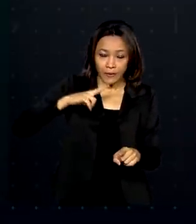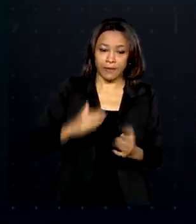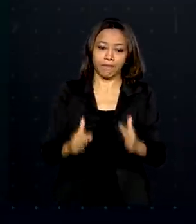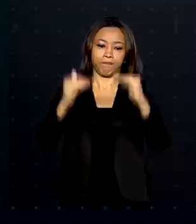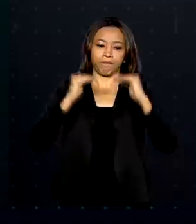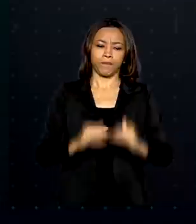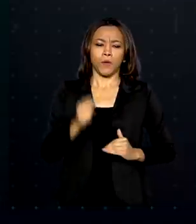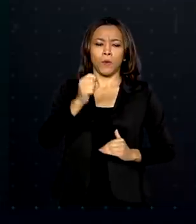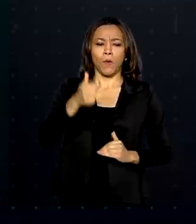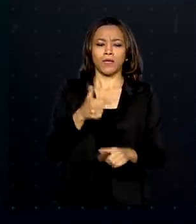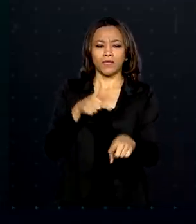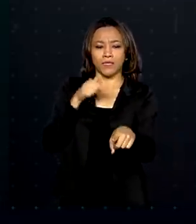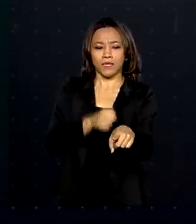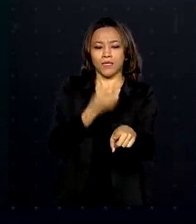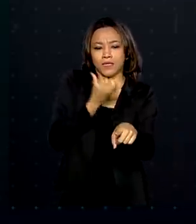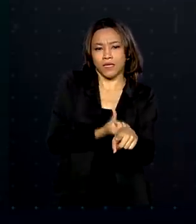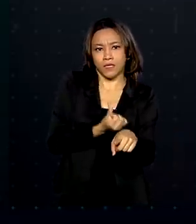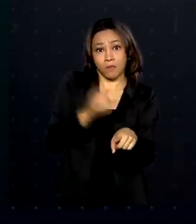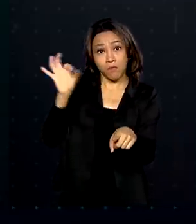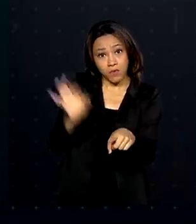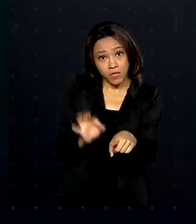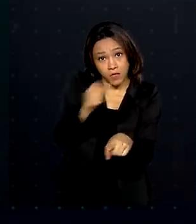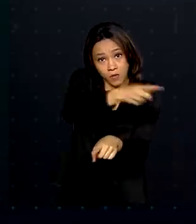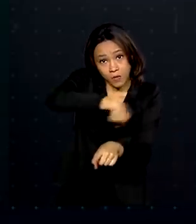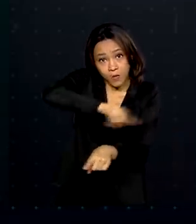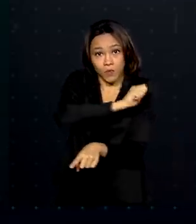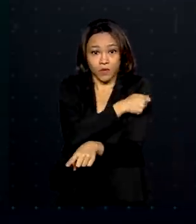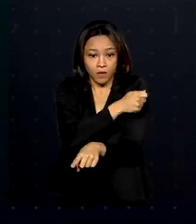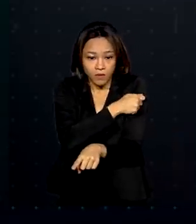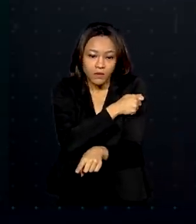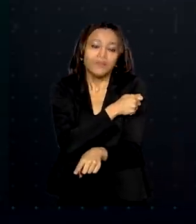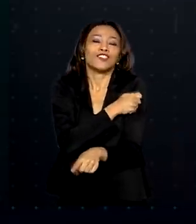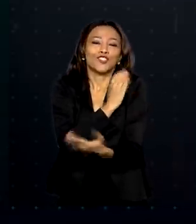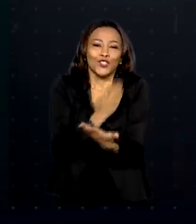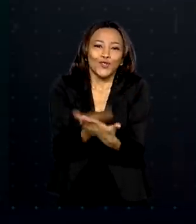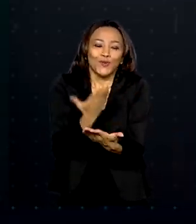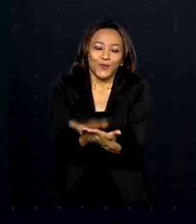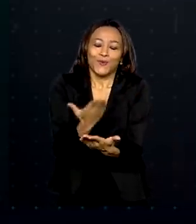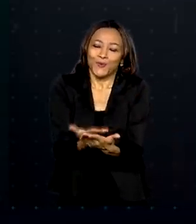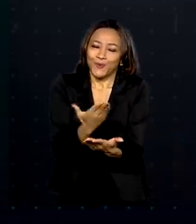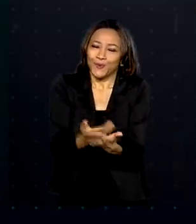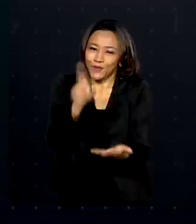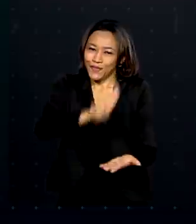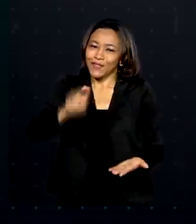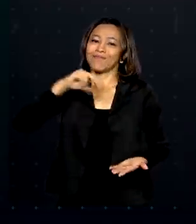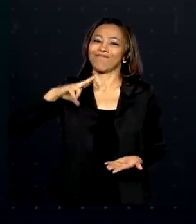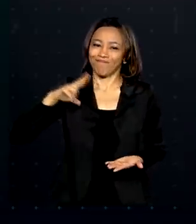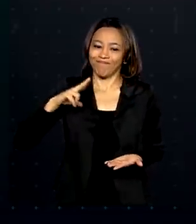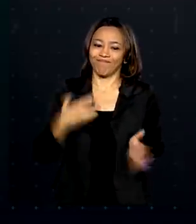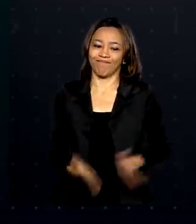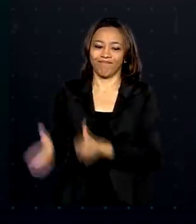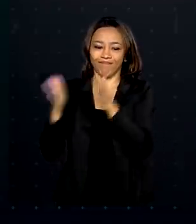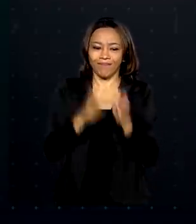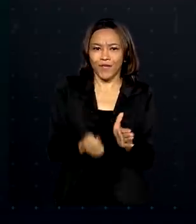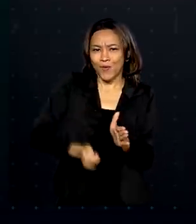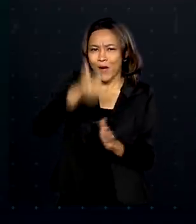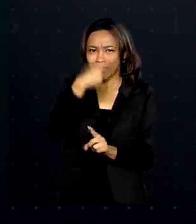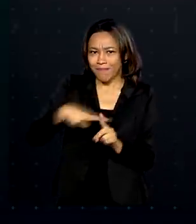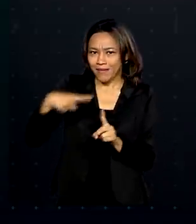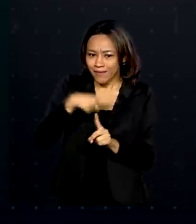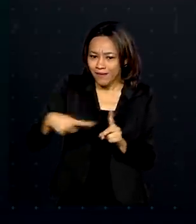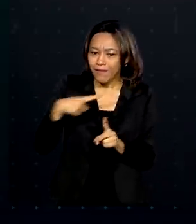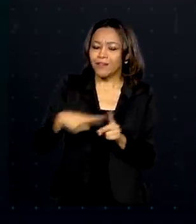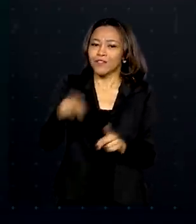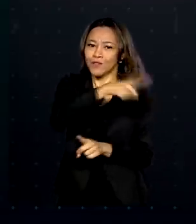Quase 76% dos alunos estudam em instituições particulares. E quase metade dos